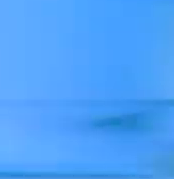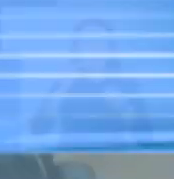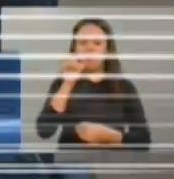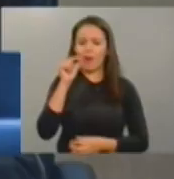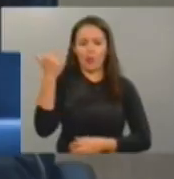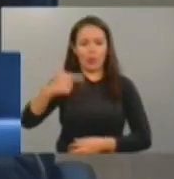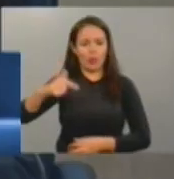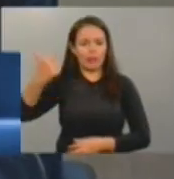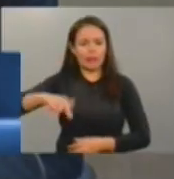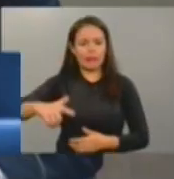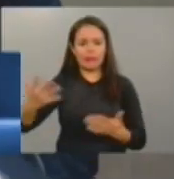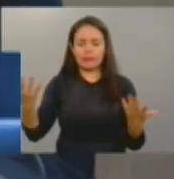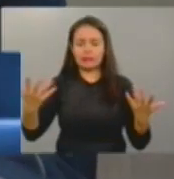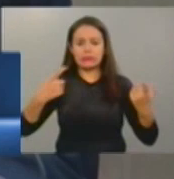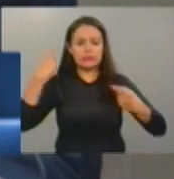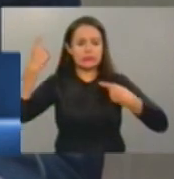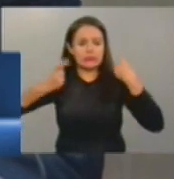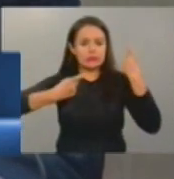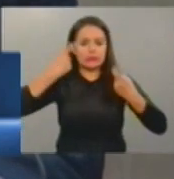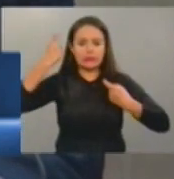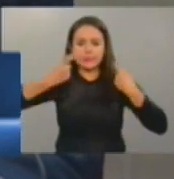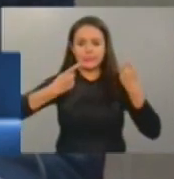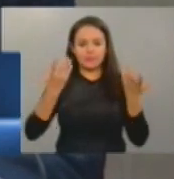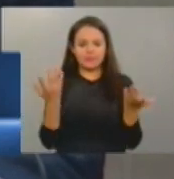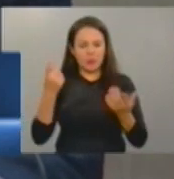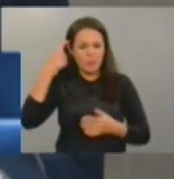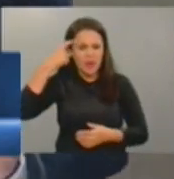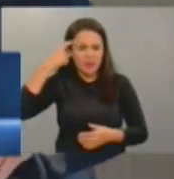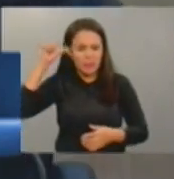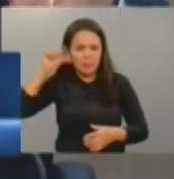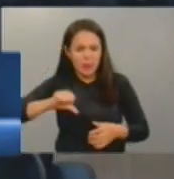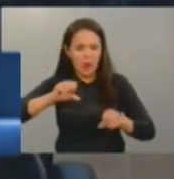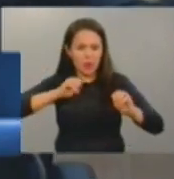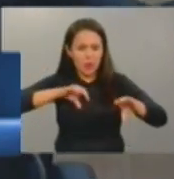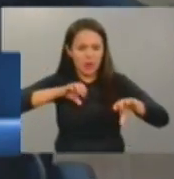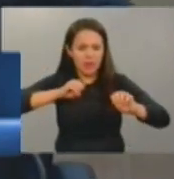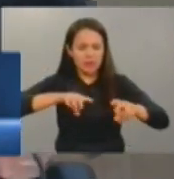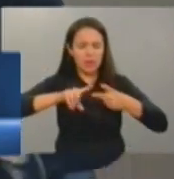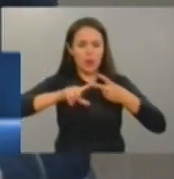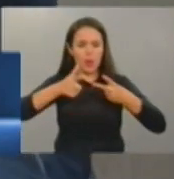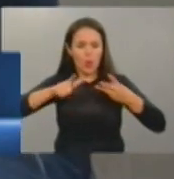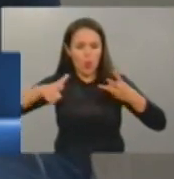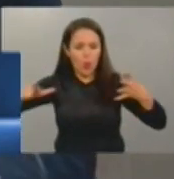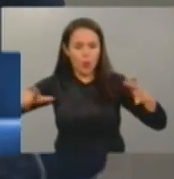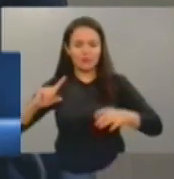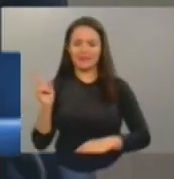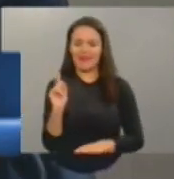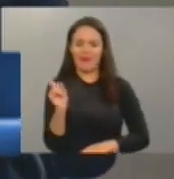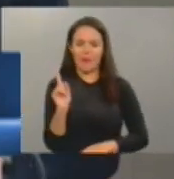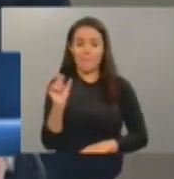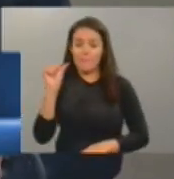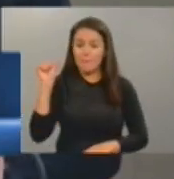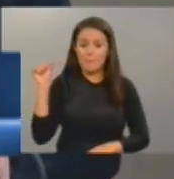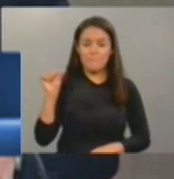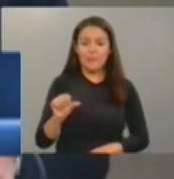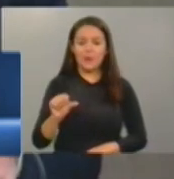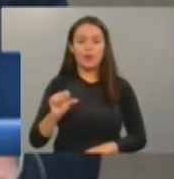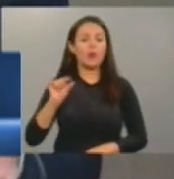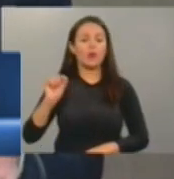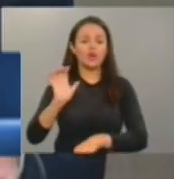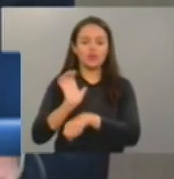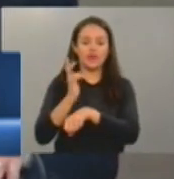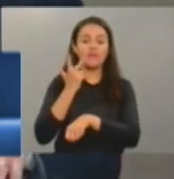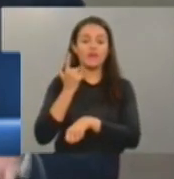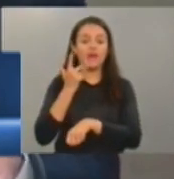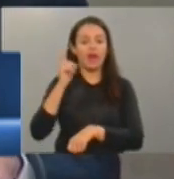do CEDRO. O problema maior hoje não é a questão da educação, é a questão de outros segmentos, mas a questão hídrica do estado do